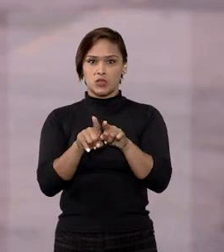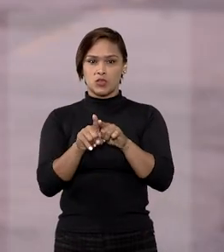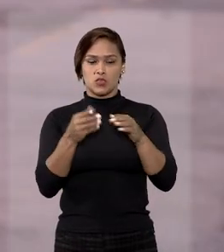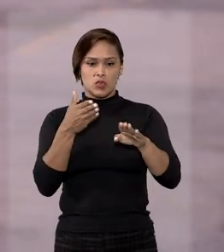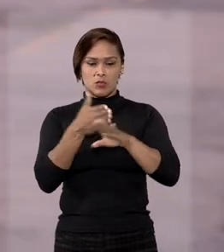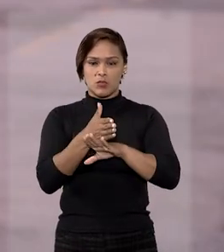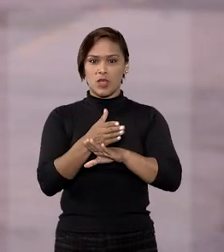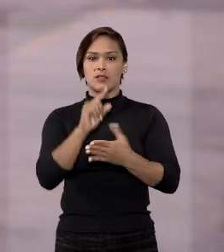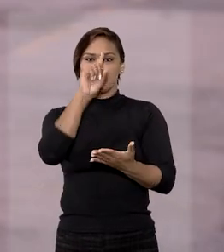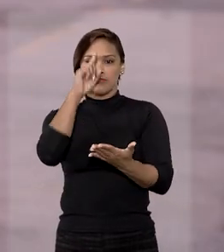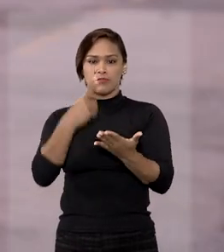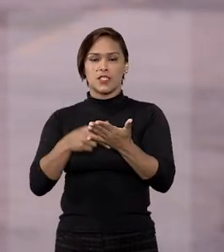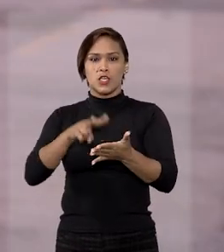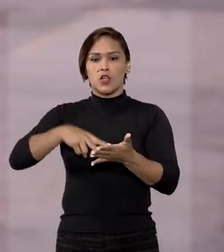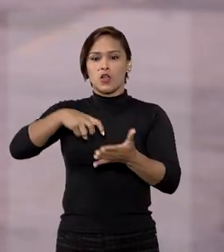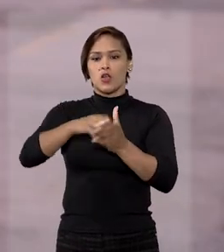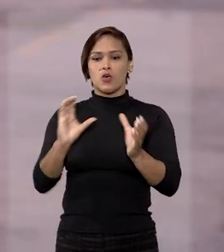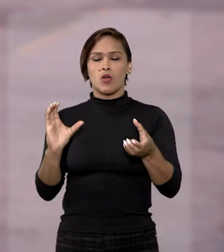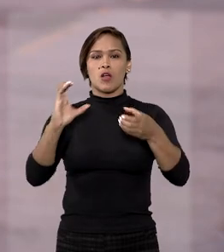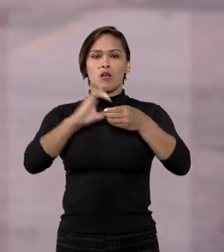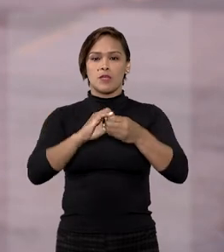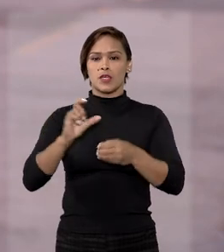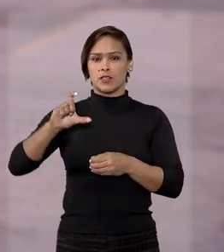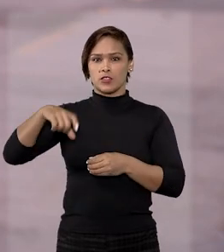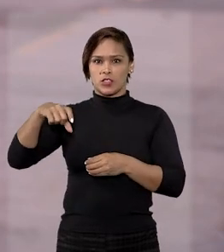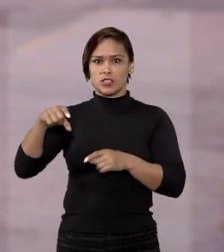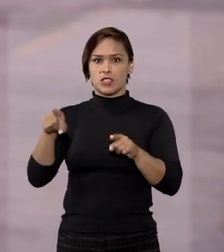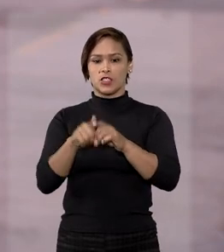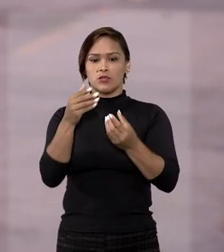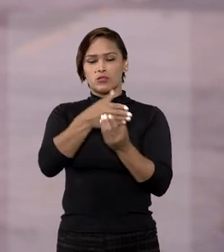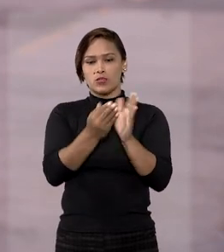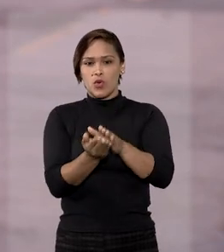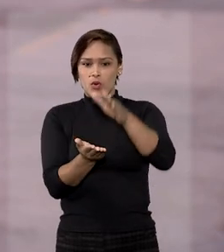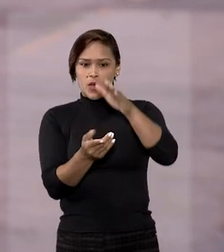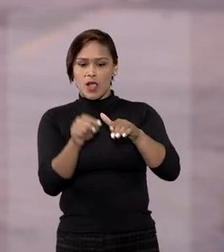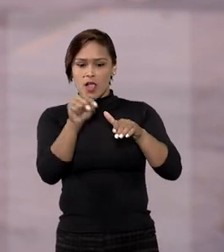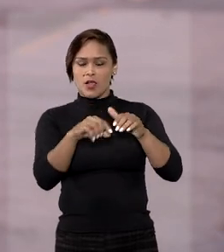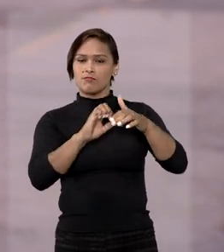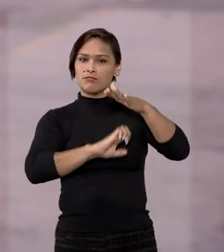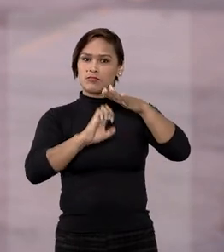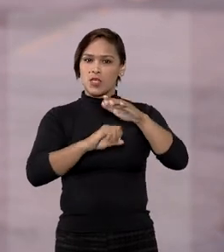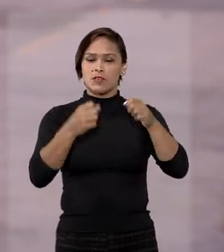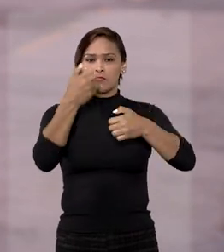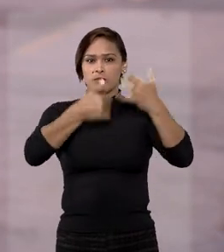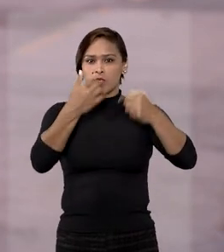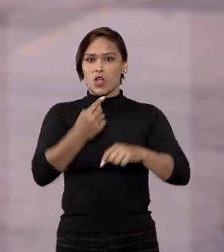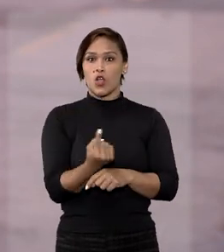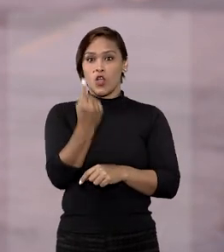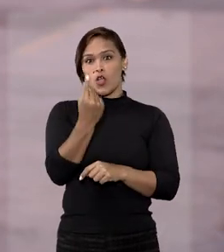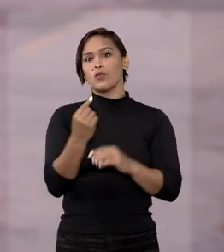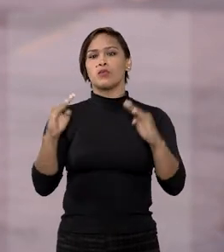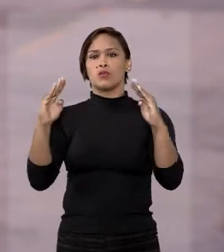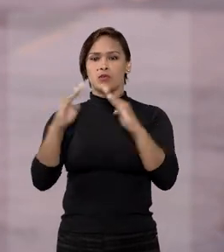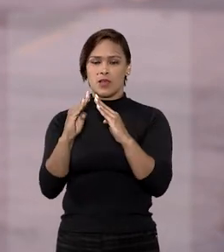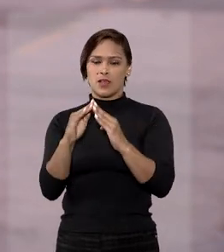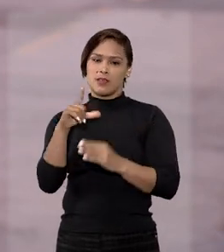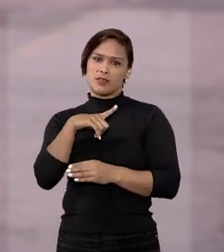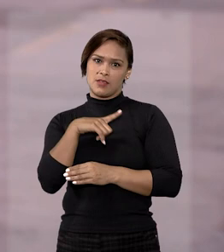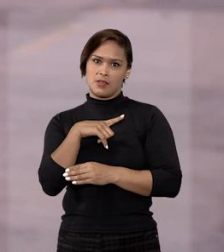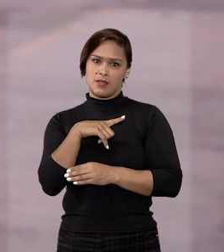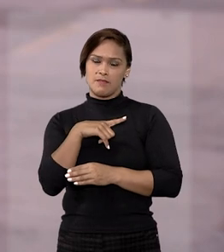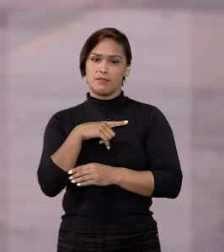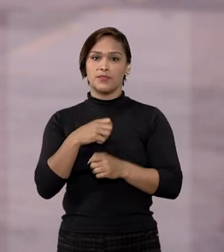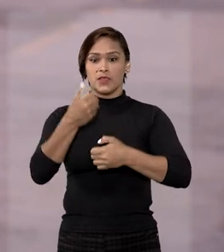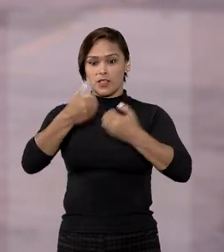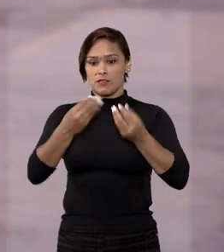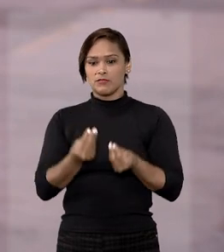sentença foi promovido por uma cooperativa de crédito. Nos autos, a devedora alegou que o imóvel é o único de sua propriedade e